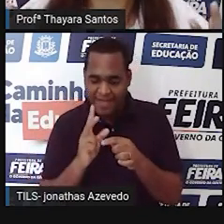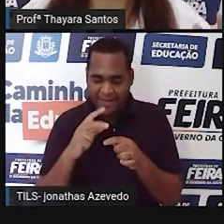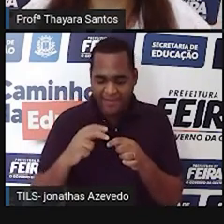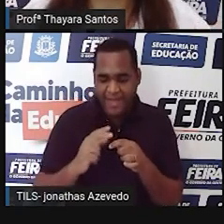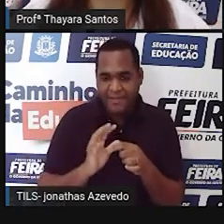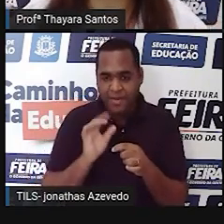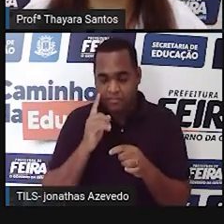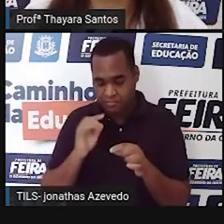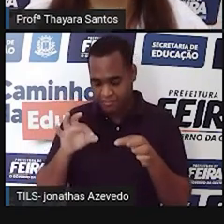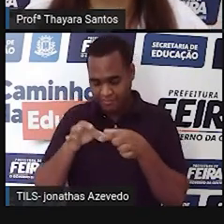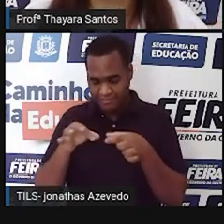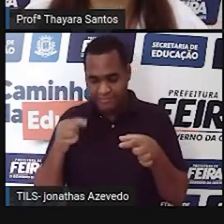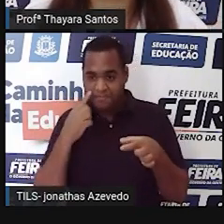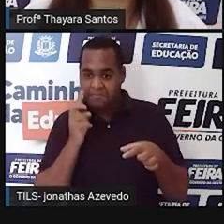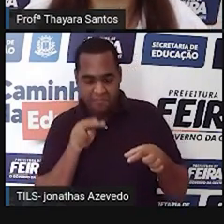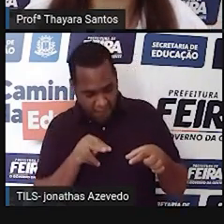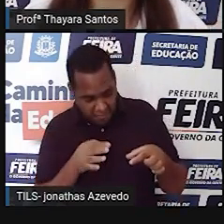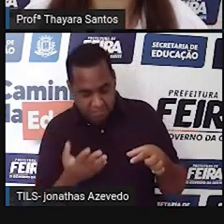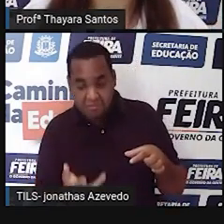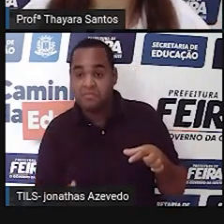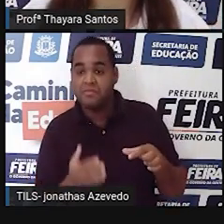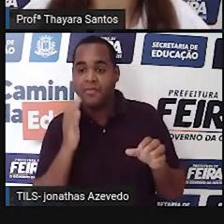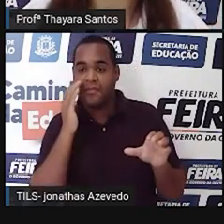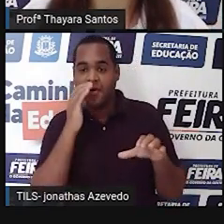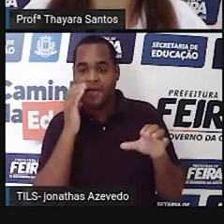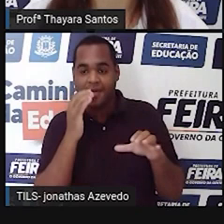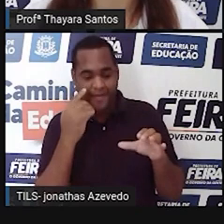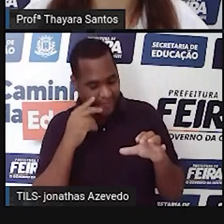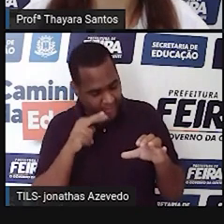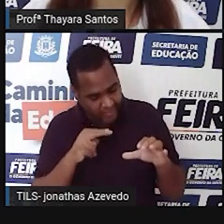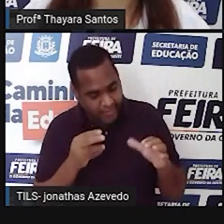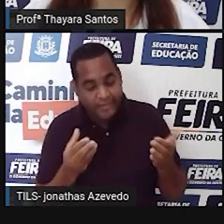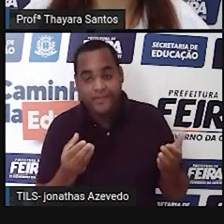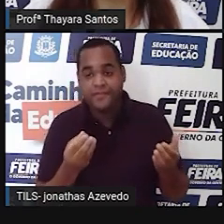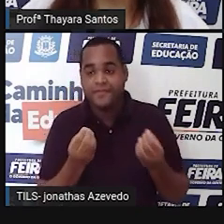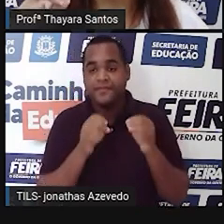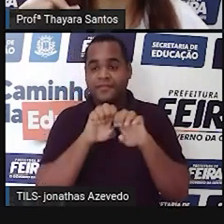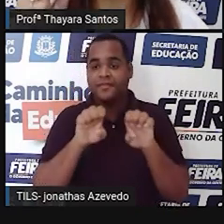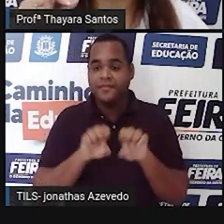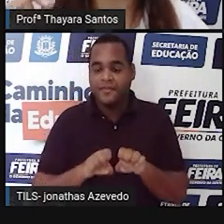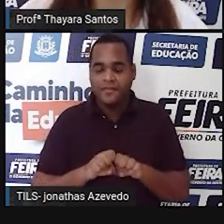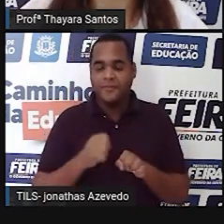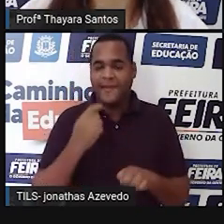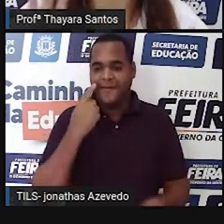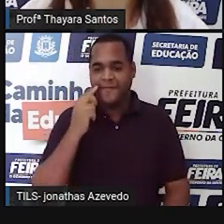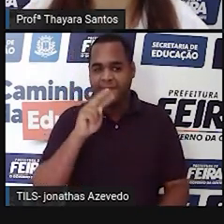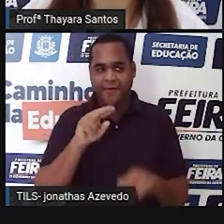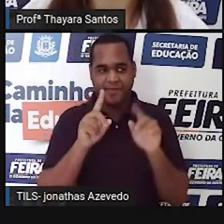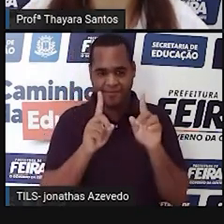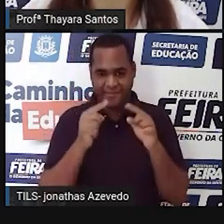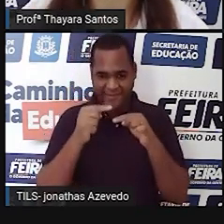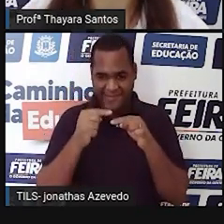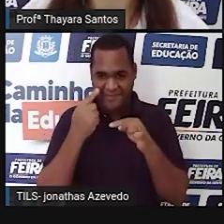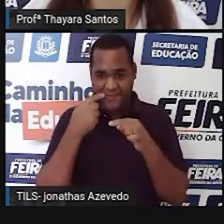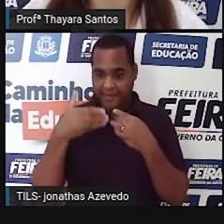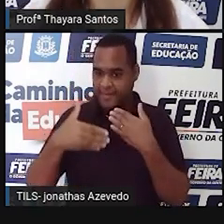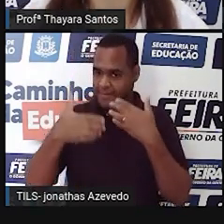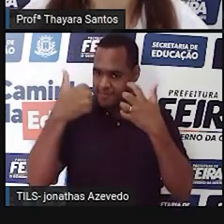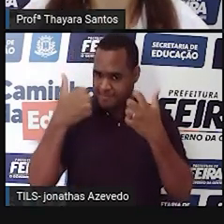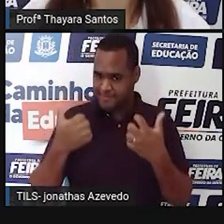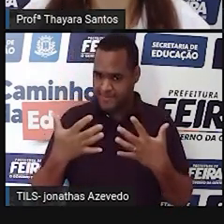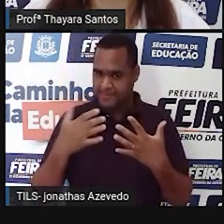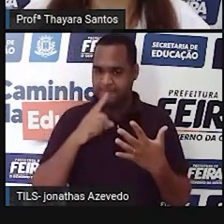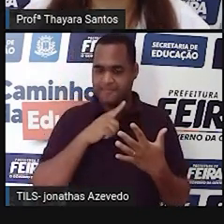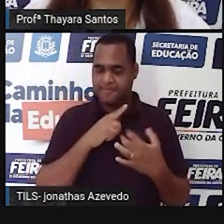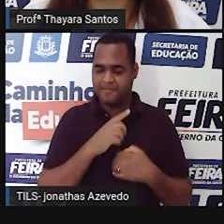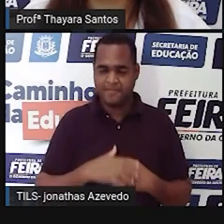E quando ele observou no microscópio essa estrutura, ele viu um monte de quadradinhos que eu vou mostrar daqui a pouco para vocês.